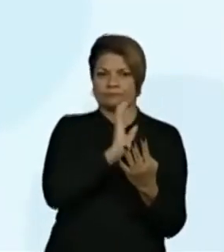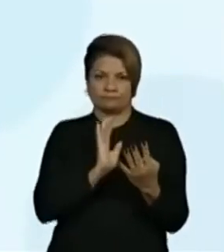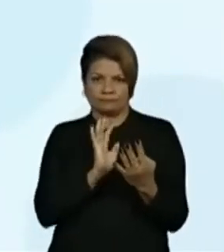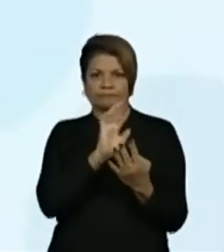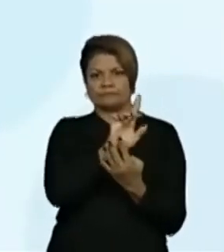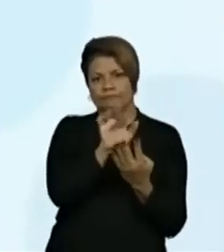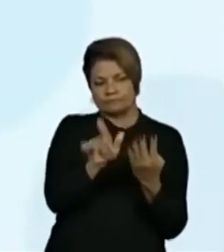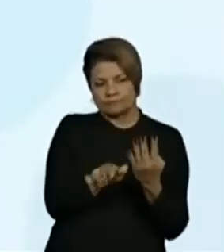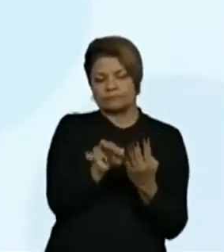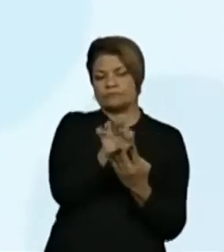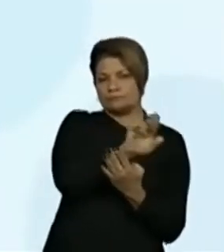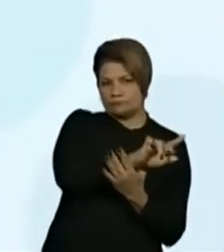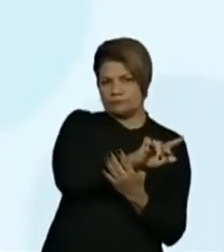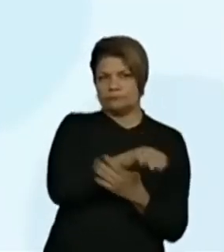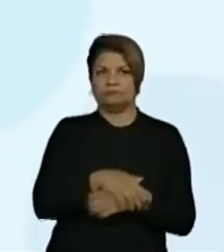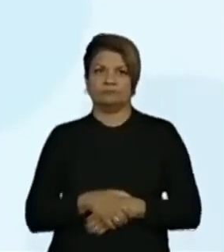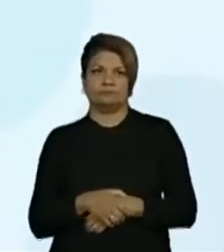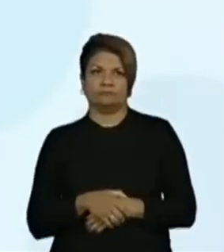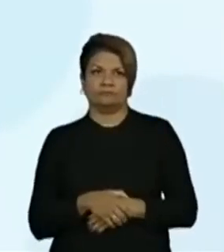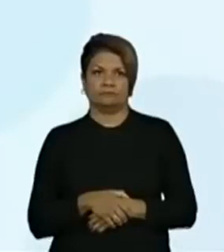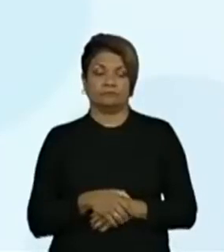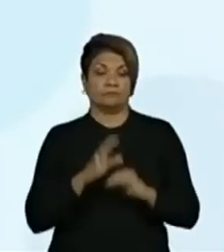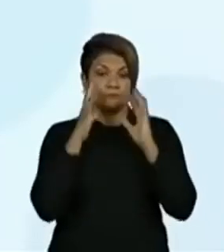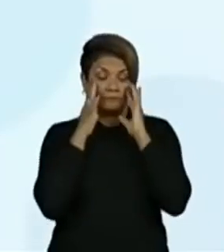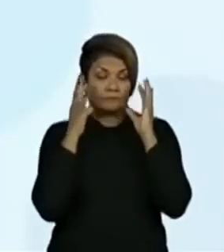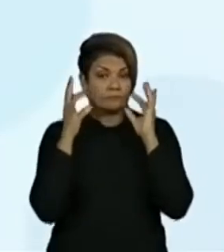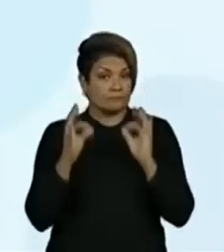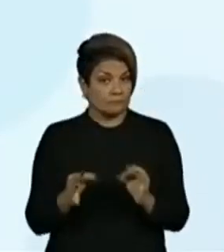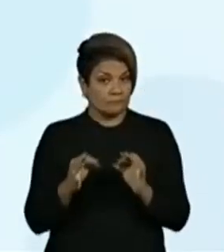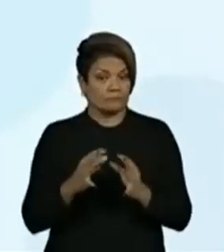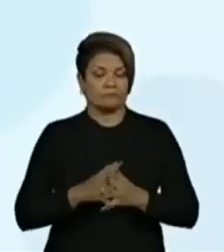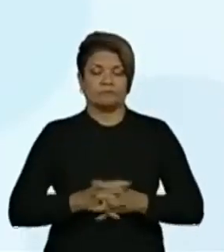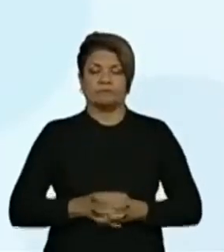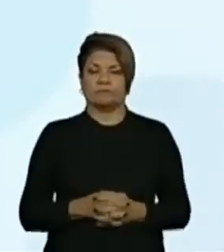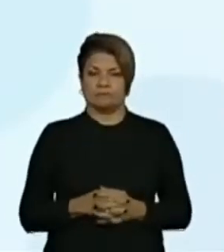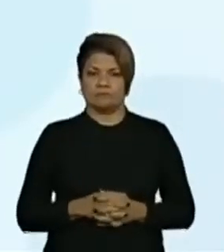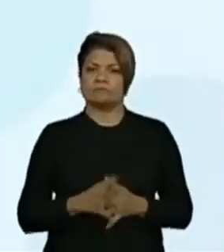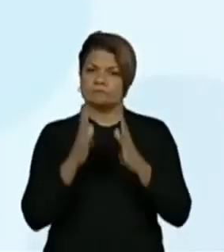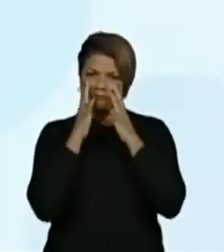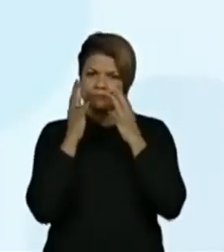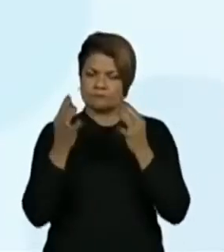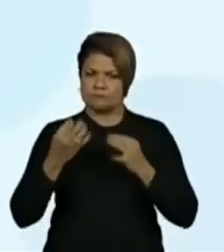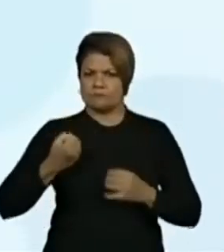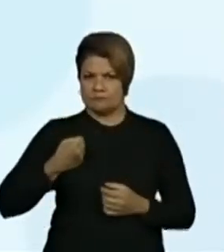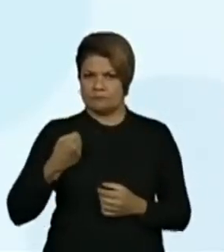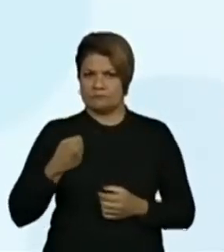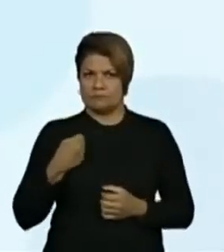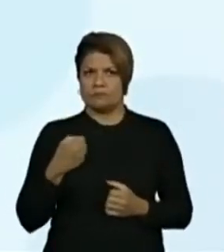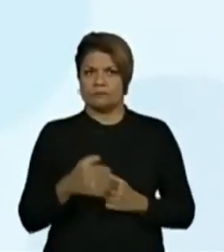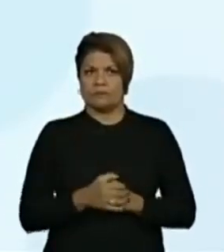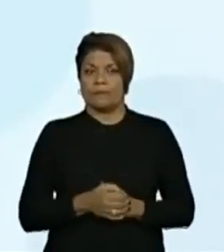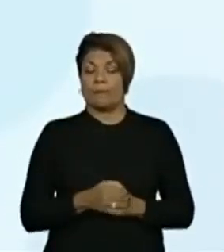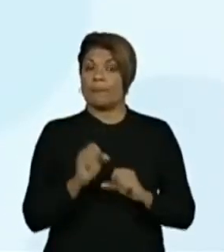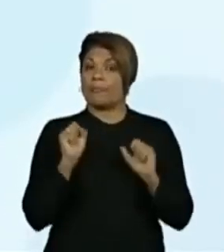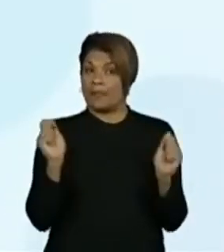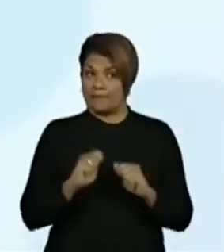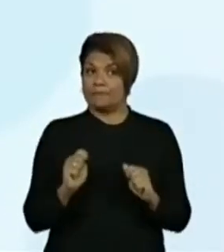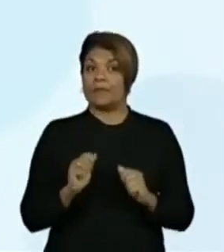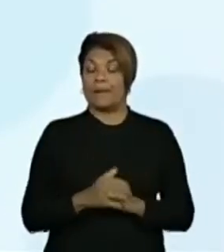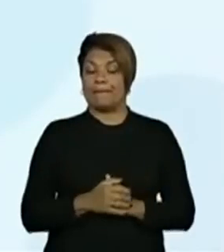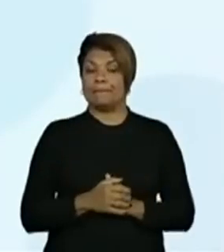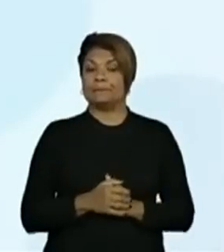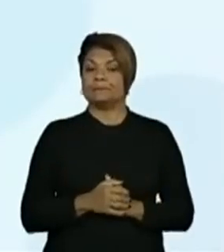Diferentes, não é? Atenção. Atenção aos números. Podemos destacar aqui o número